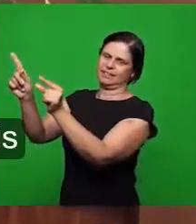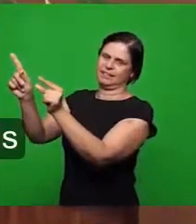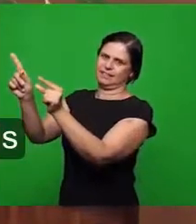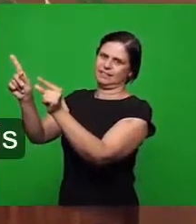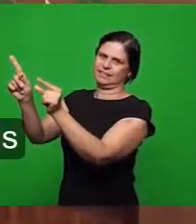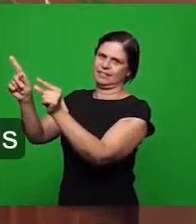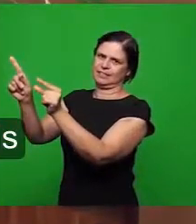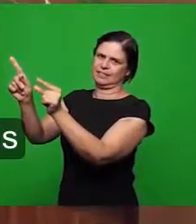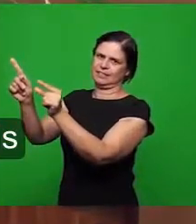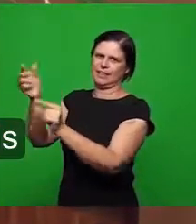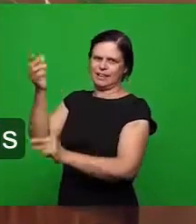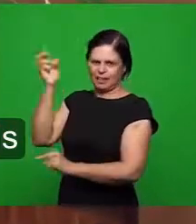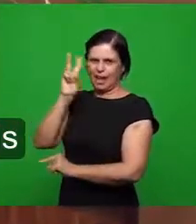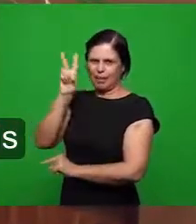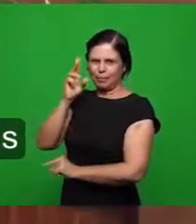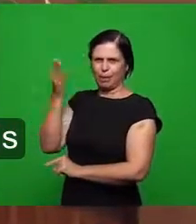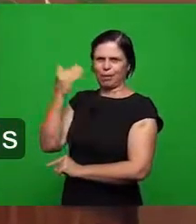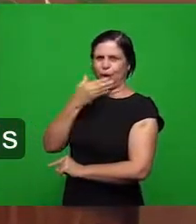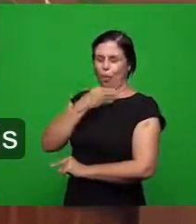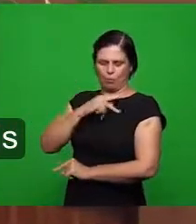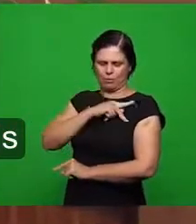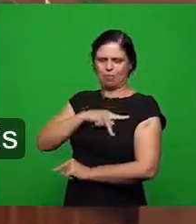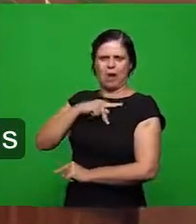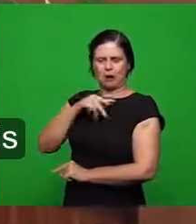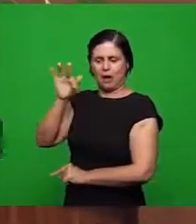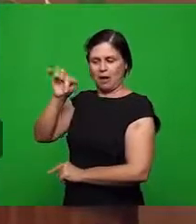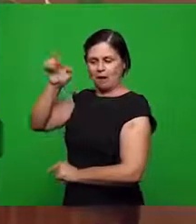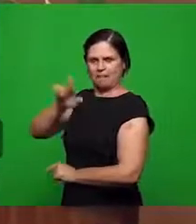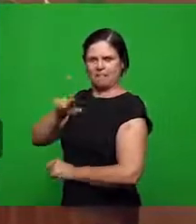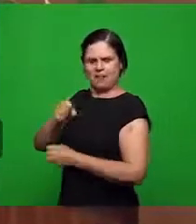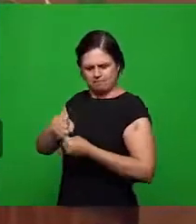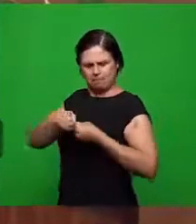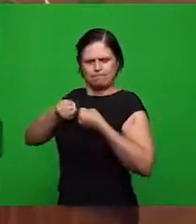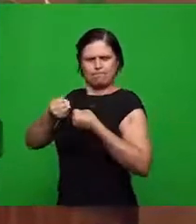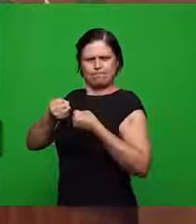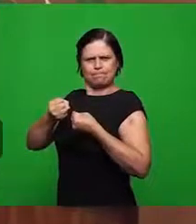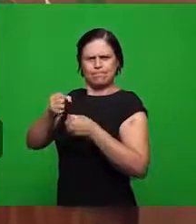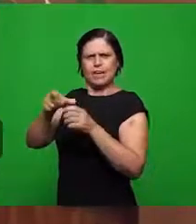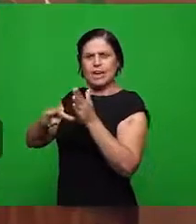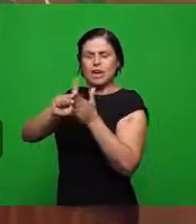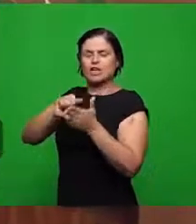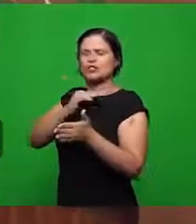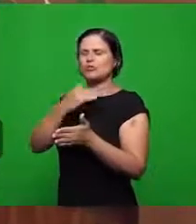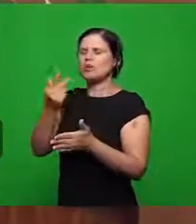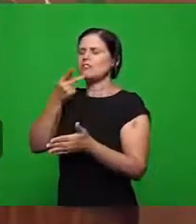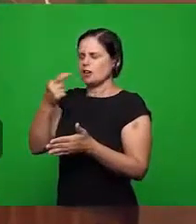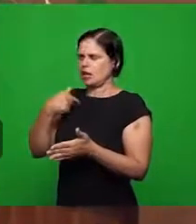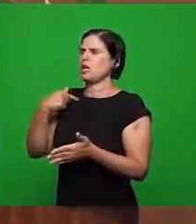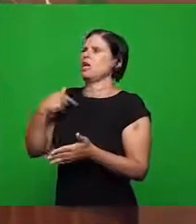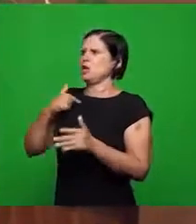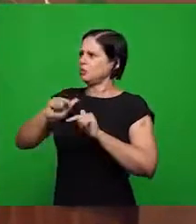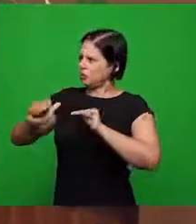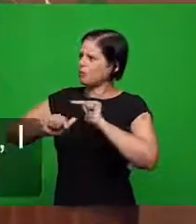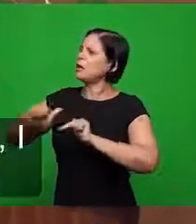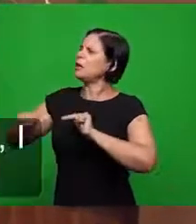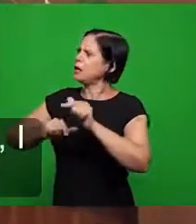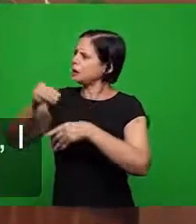moveu Paulo a viver e em seus últimos dias dizer combati o bom combate